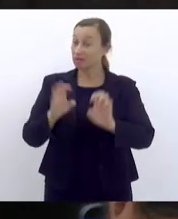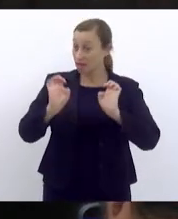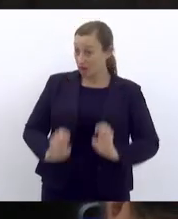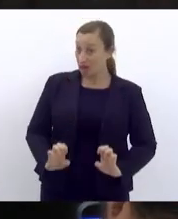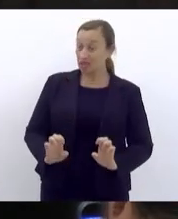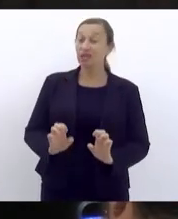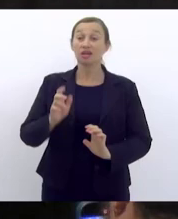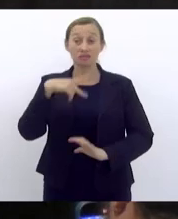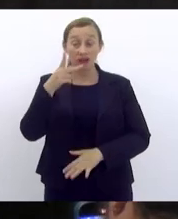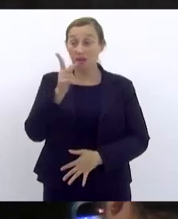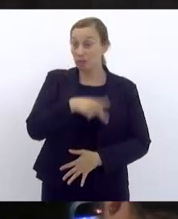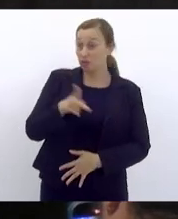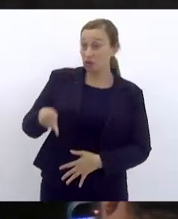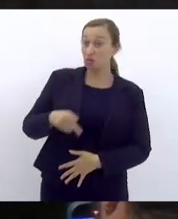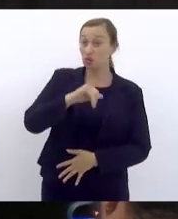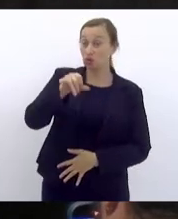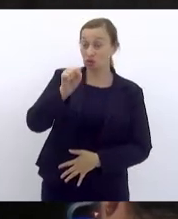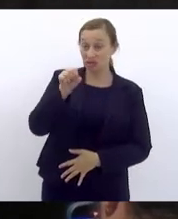professor Josemar